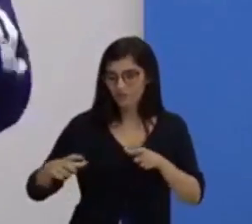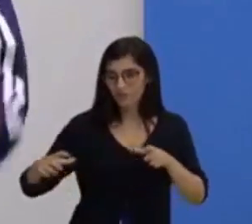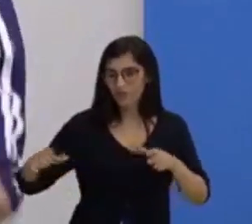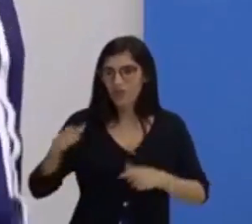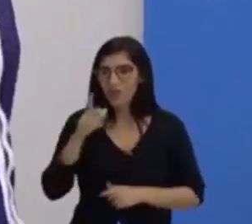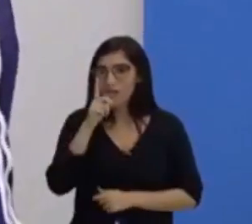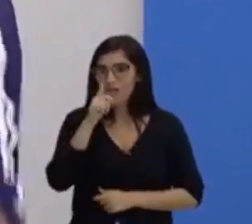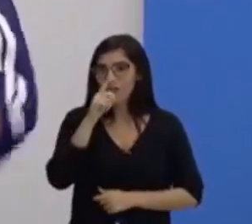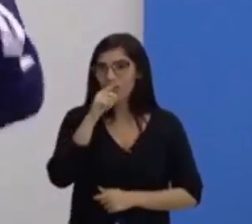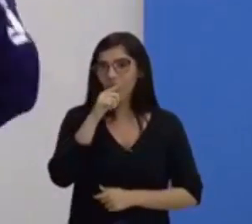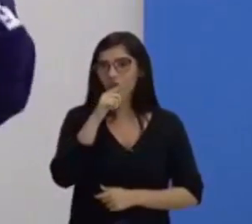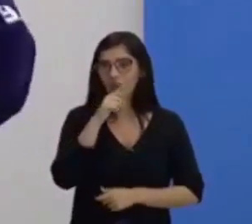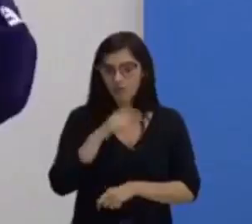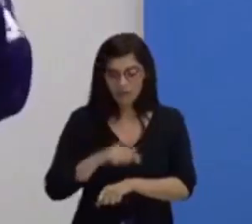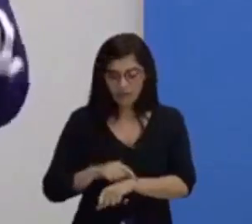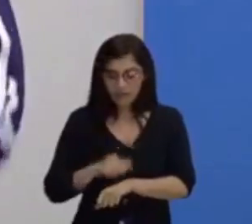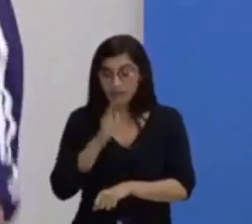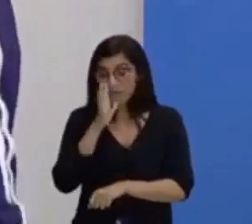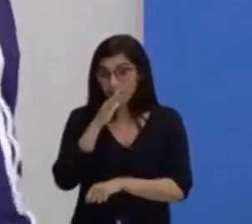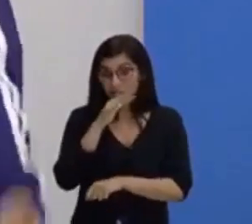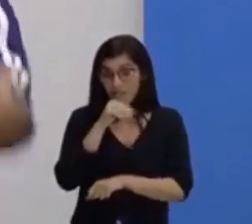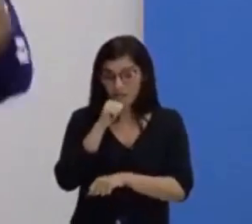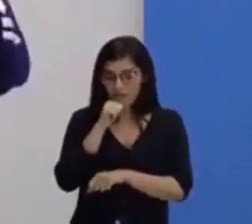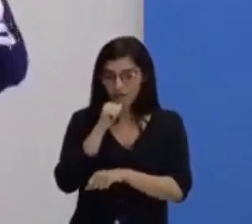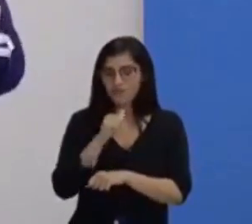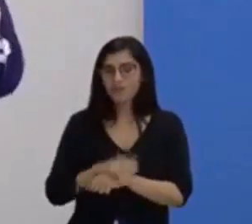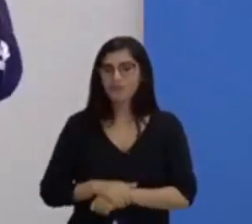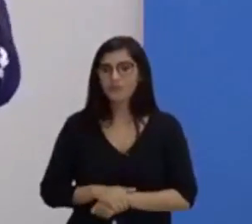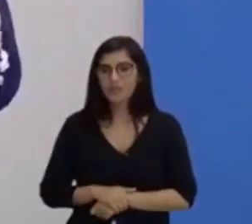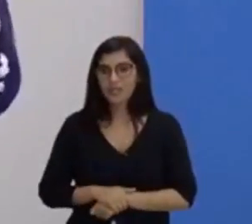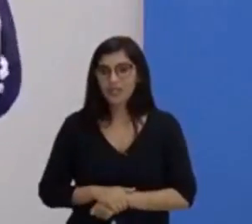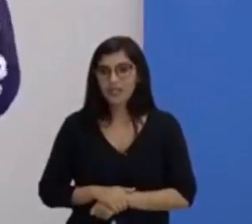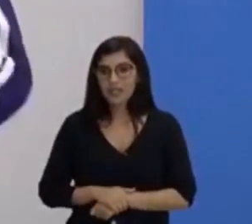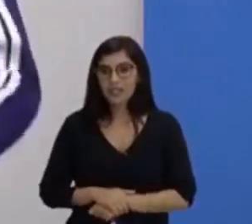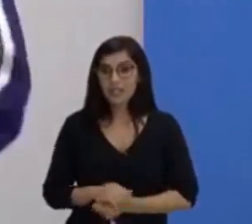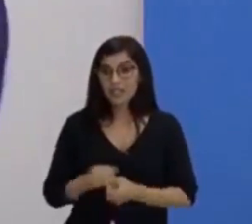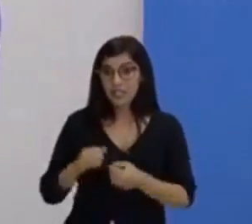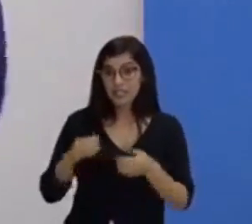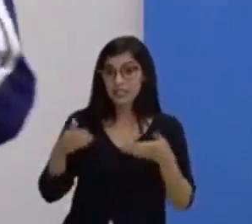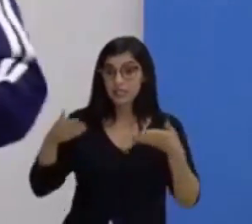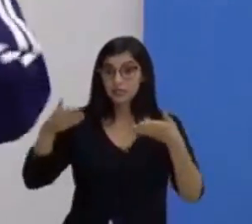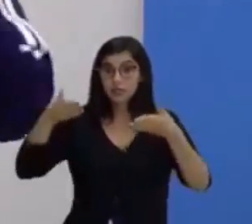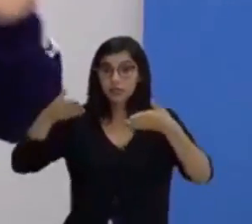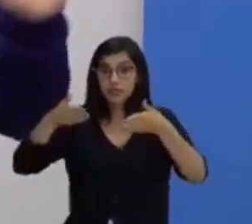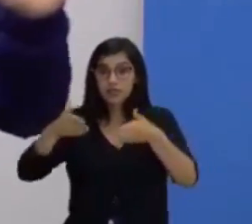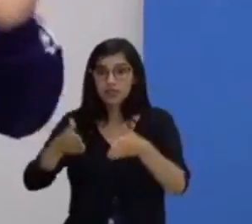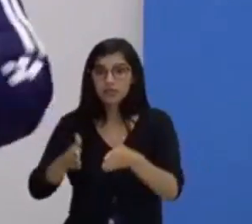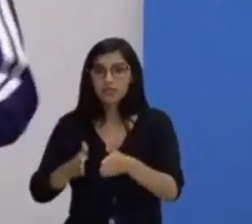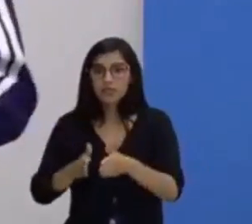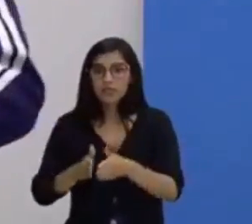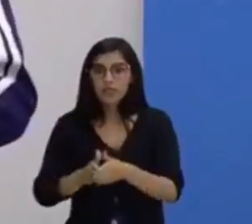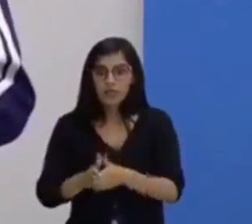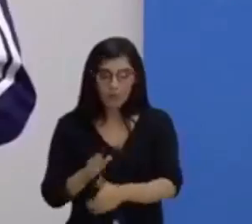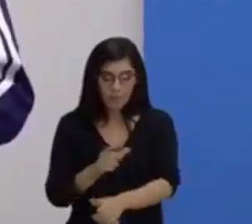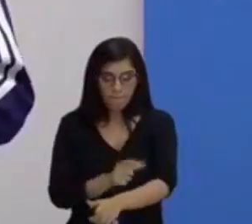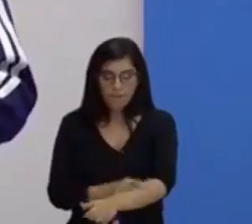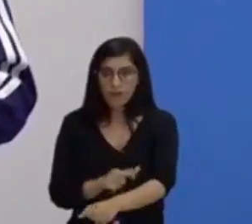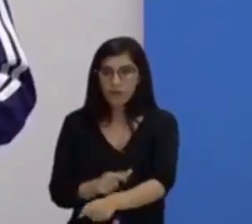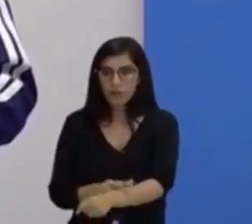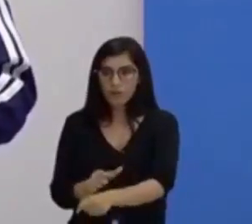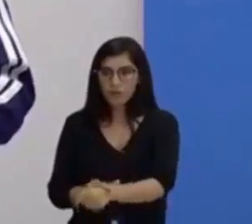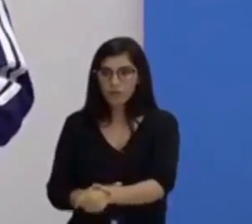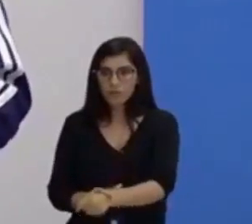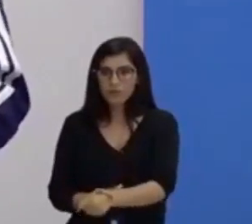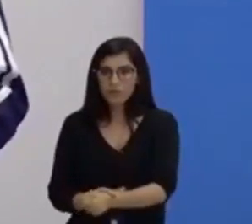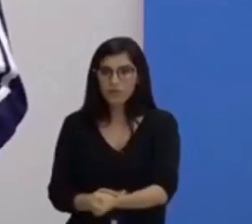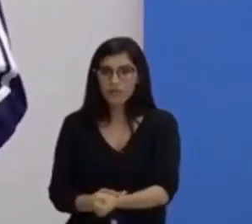período, além de trabalhar a força, ele não ia nos capacitar especificamente para determinados grupamentos musculares.